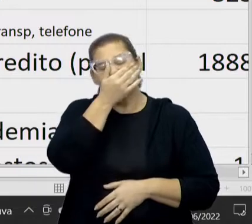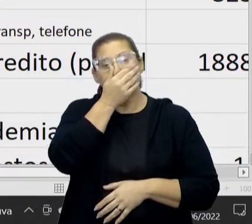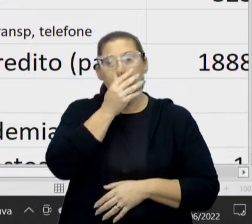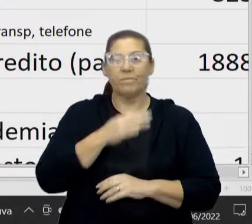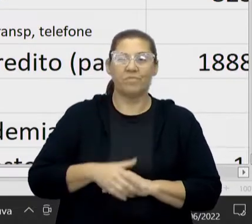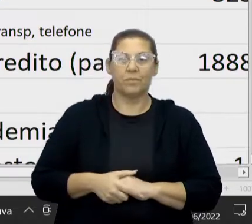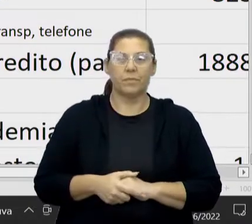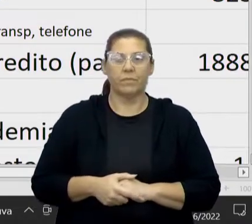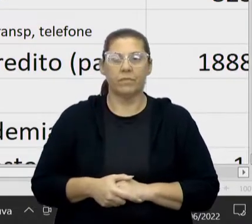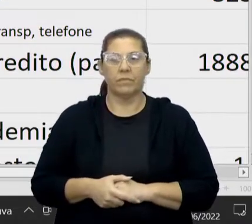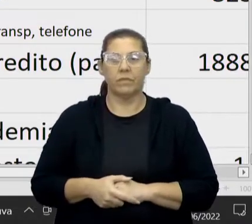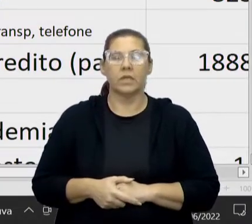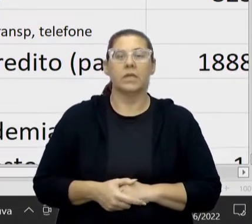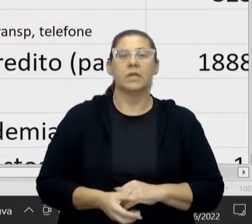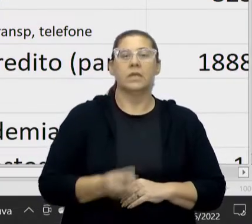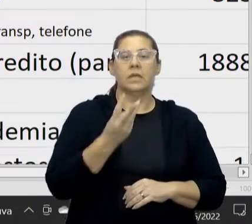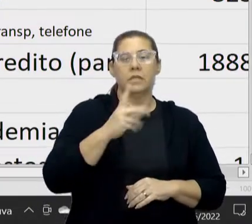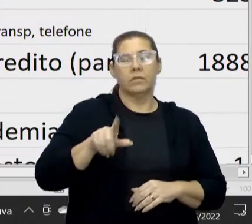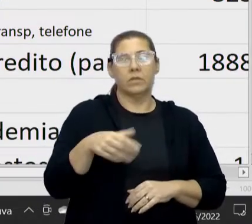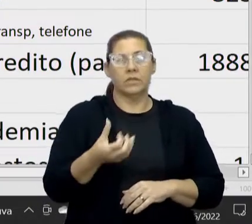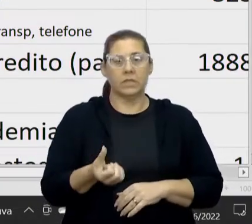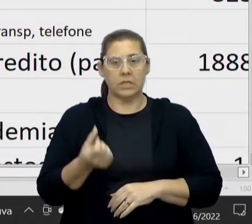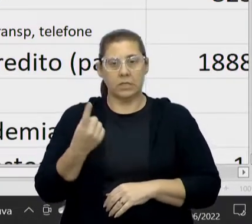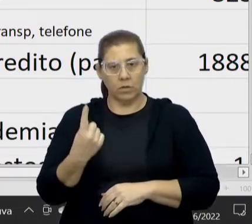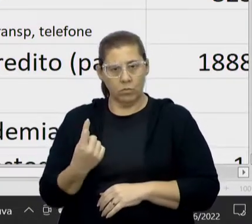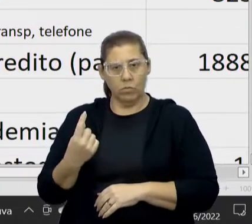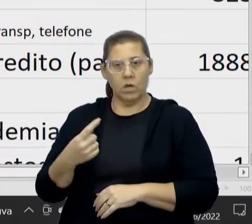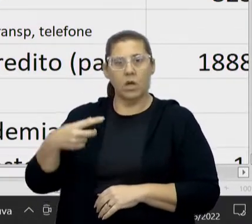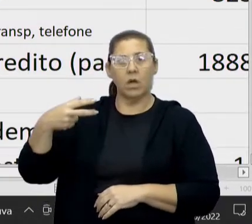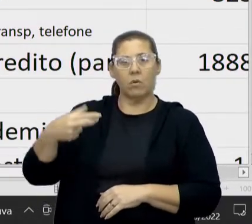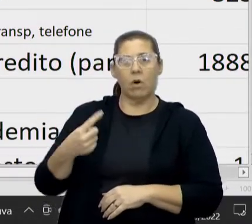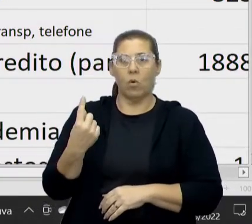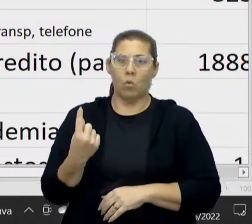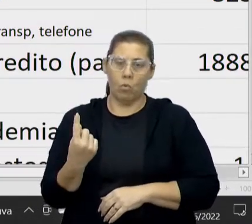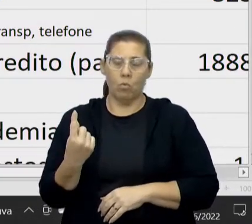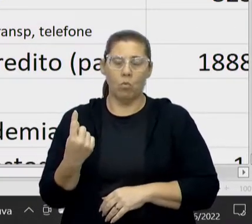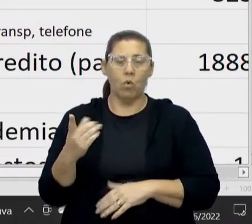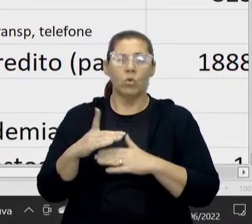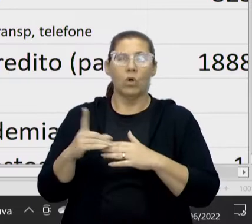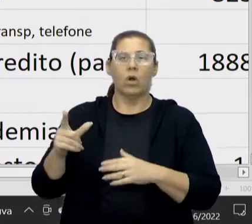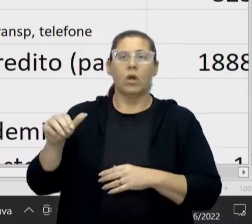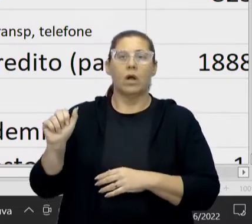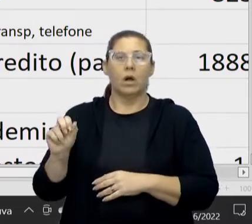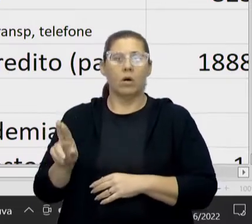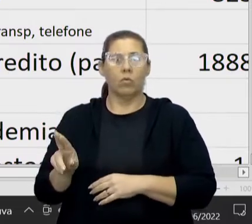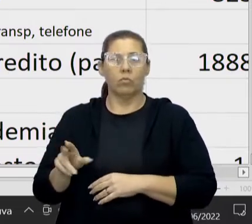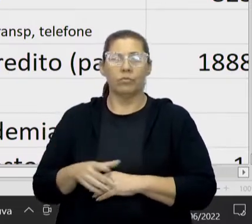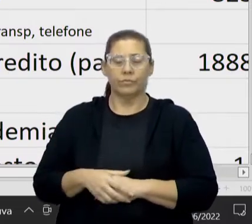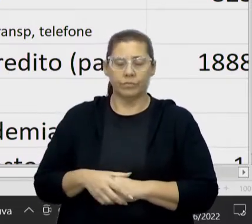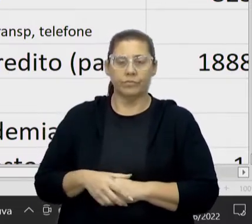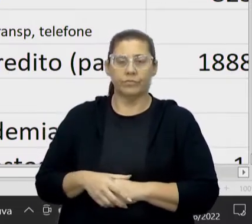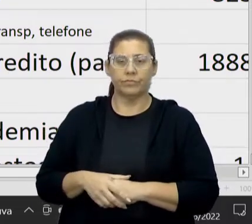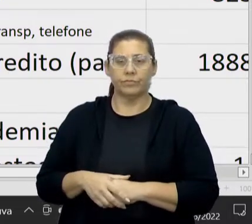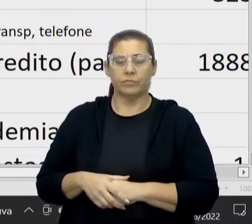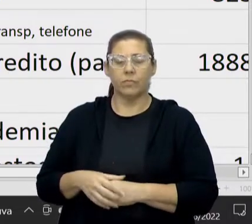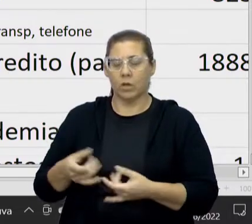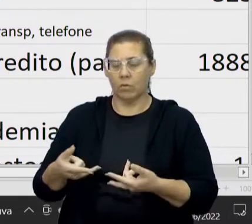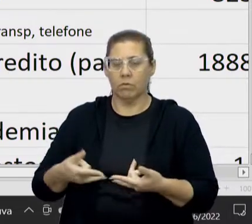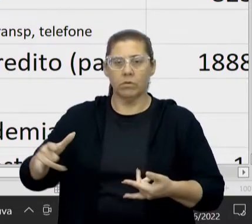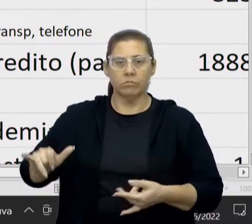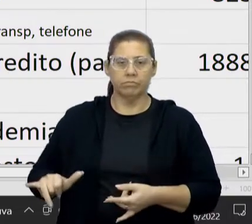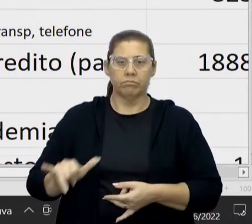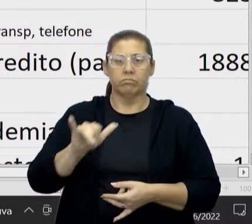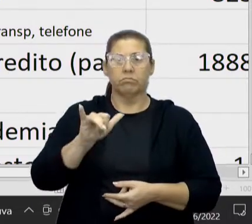,61 reais é um dinheiro australiano. Vamos lá, então. A passagem aérea, 2